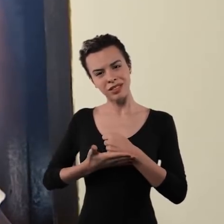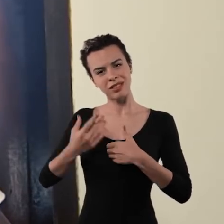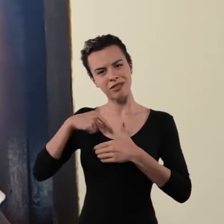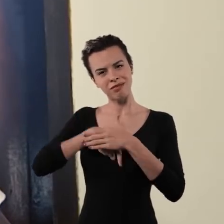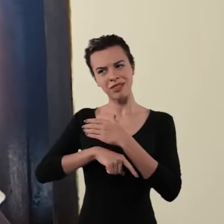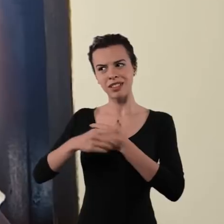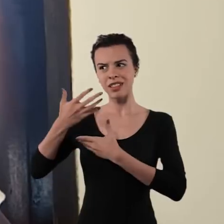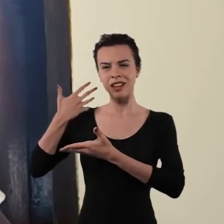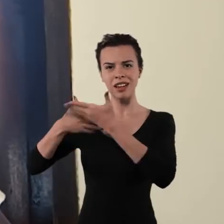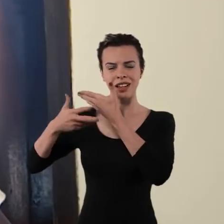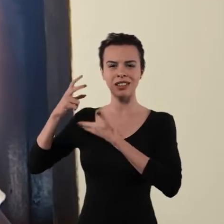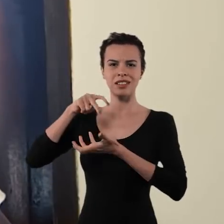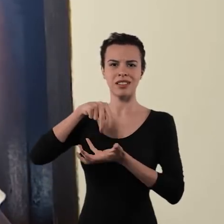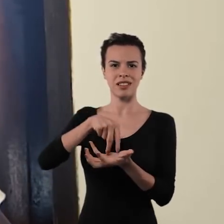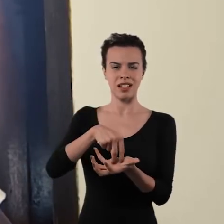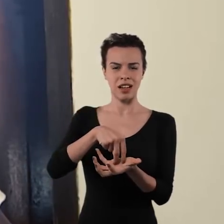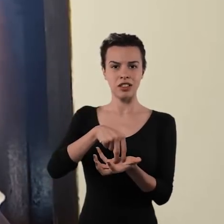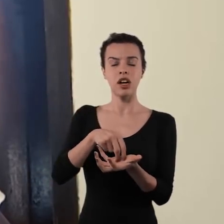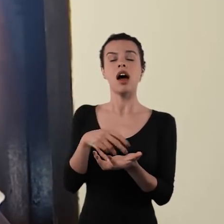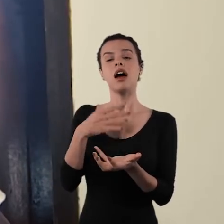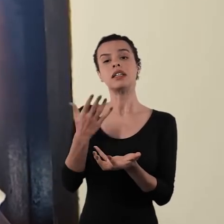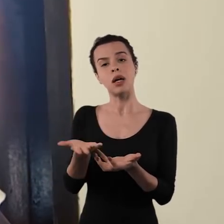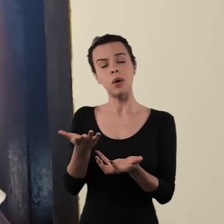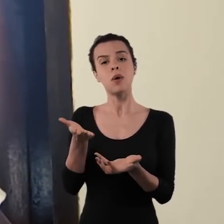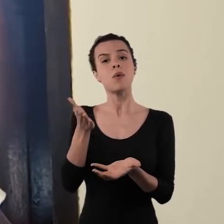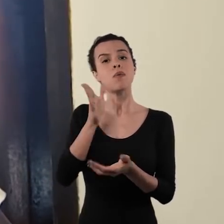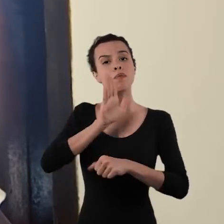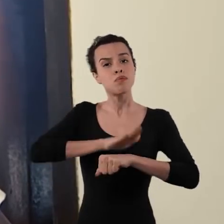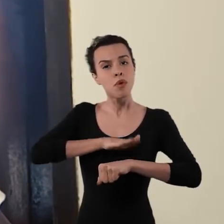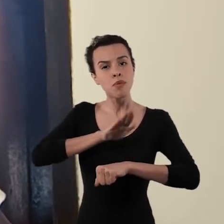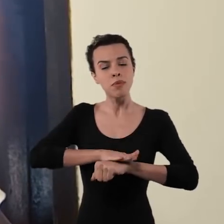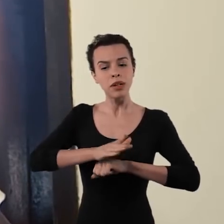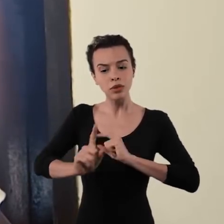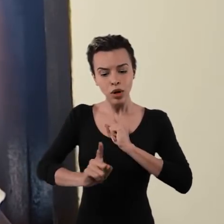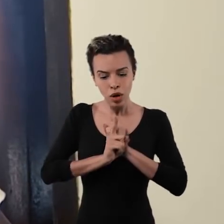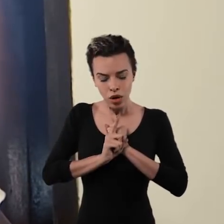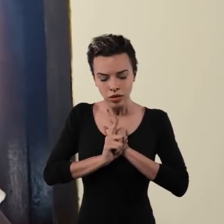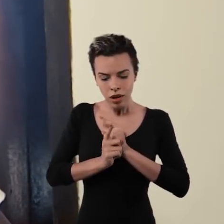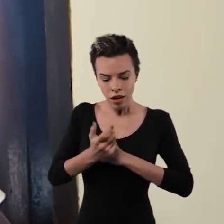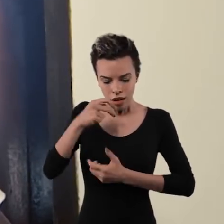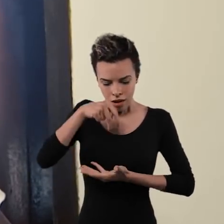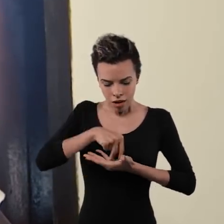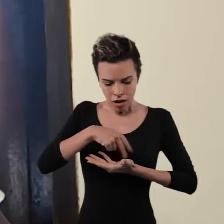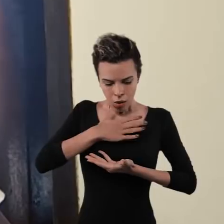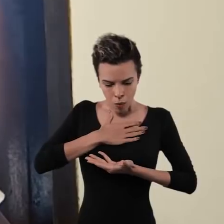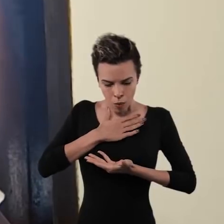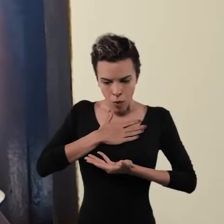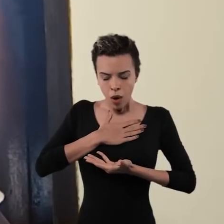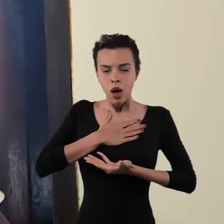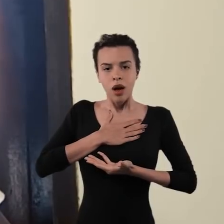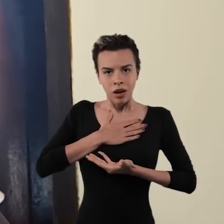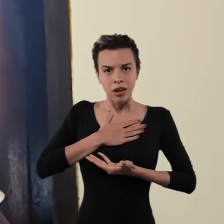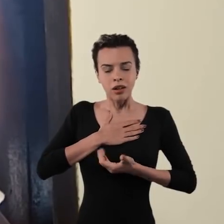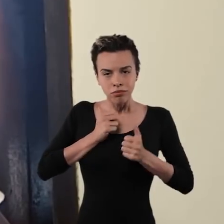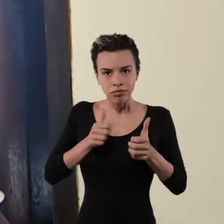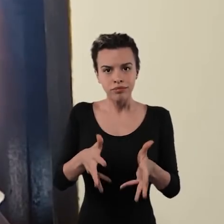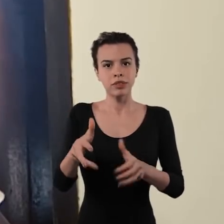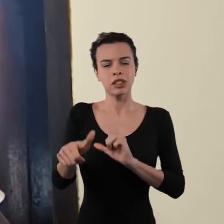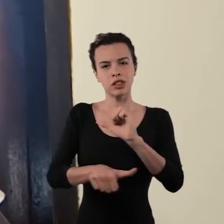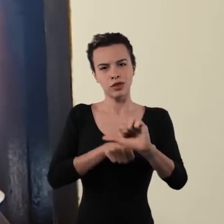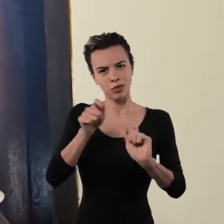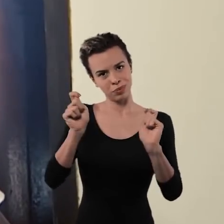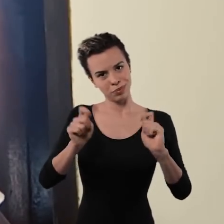essência, com a sua ancestralidade. E a partir desse momento, desse encontro, é possível uma